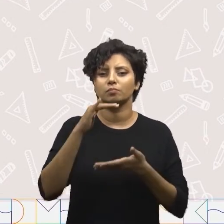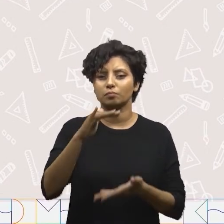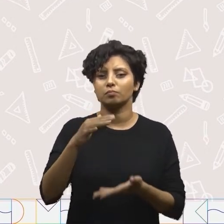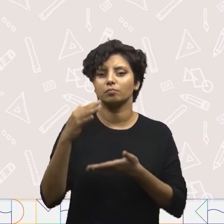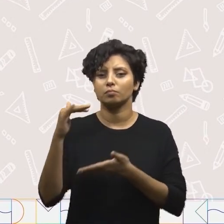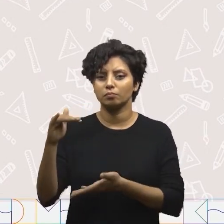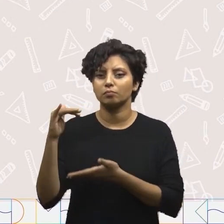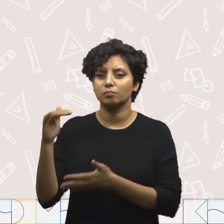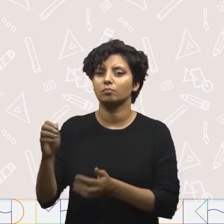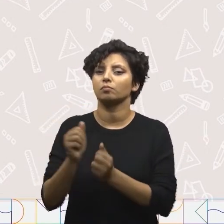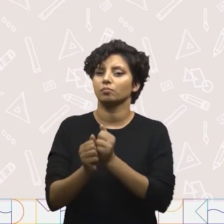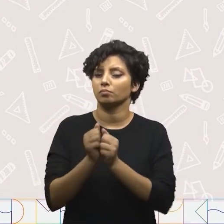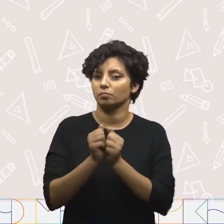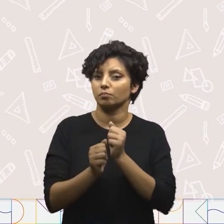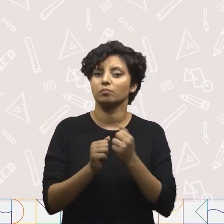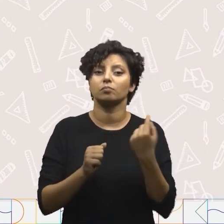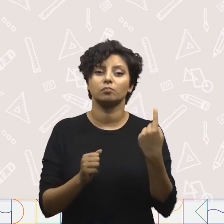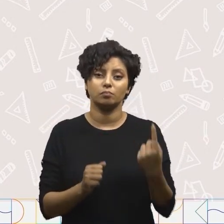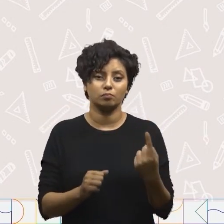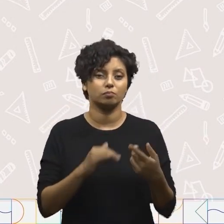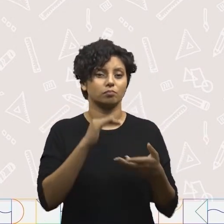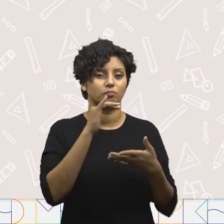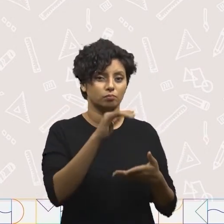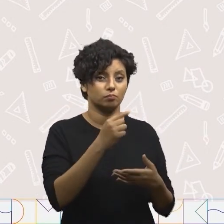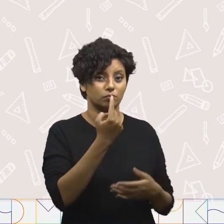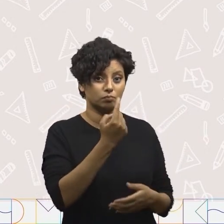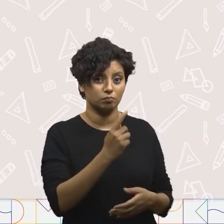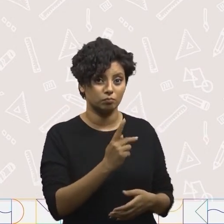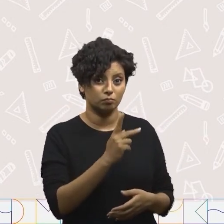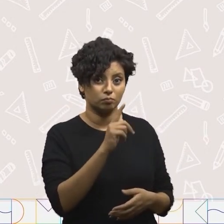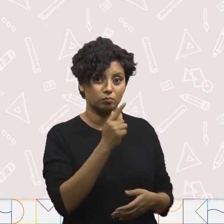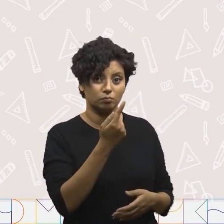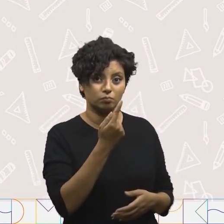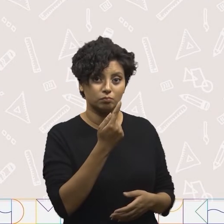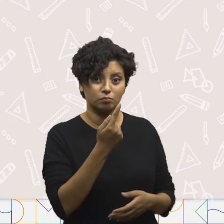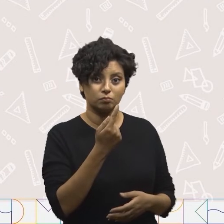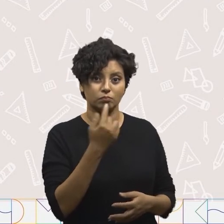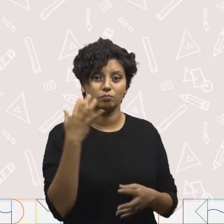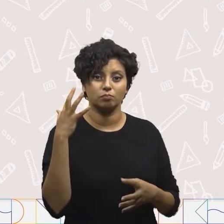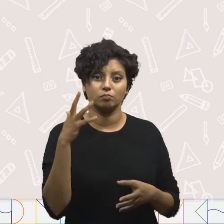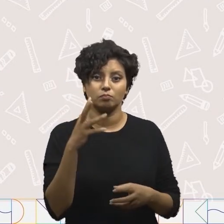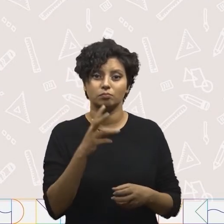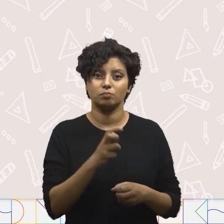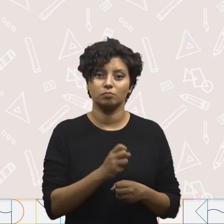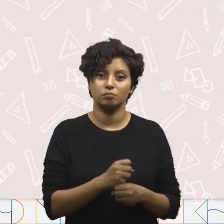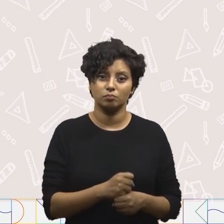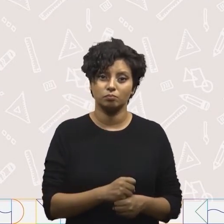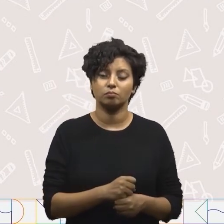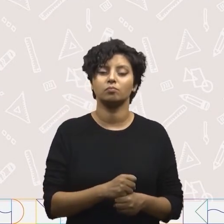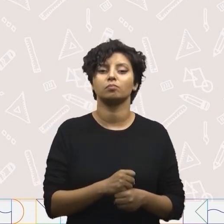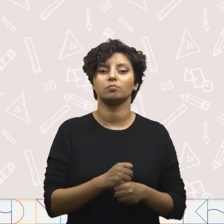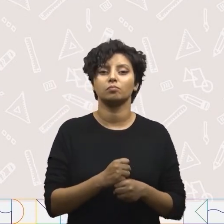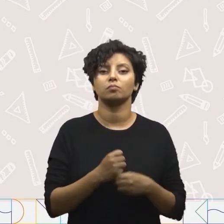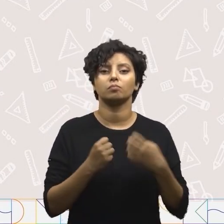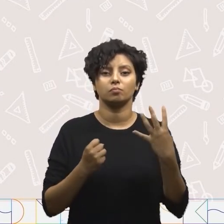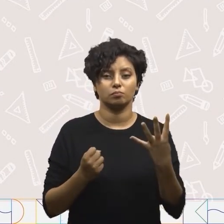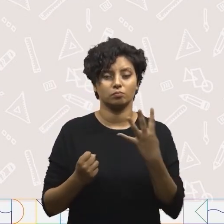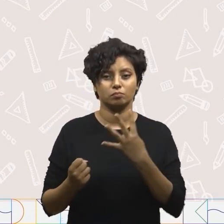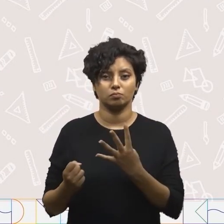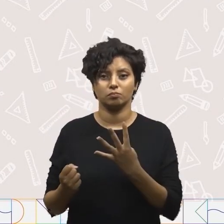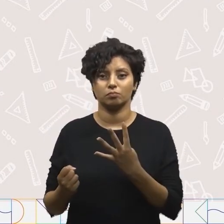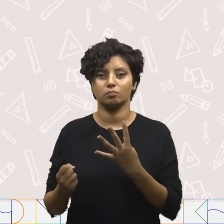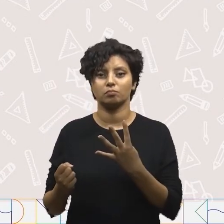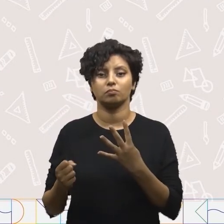pacotes de arroz? Se um pacote de arroz tem um quilo, eu vou somar a quantidade de quatro